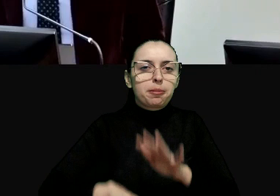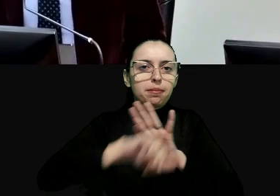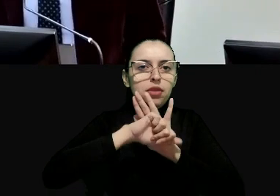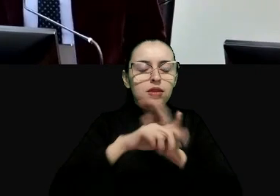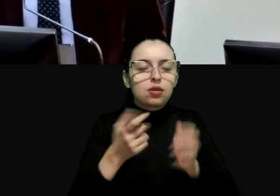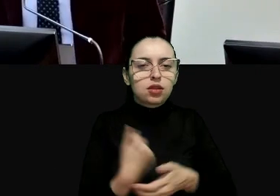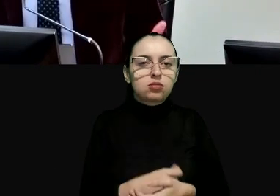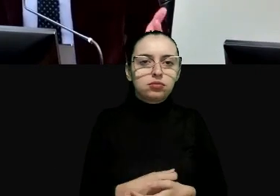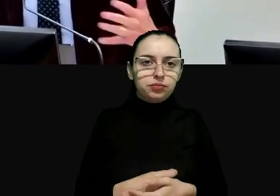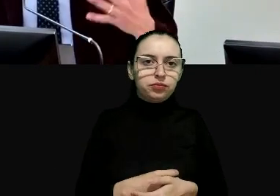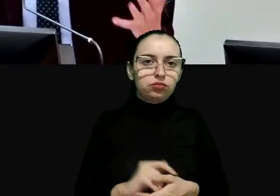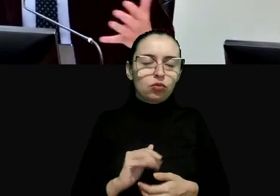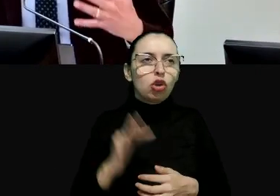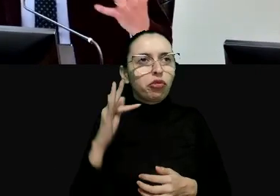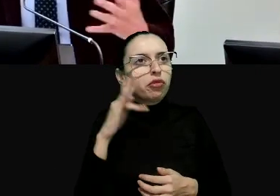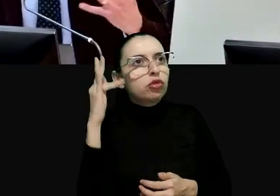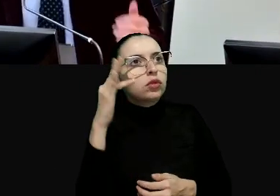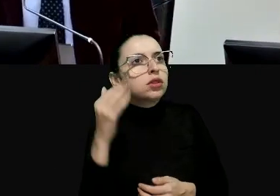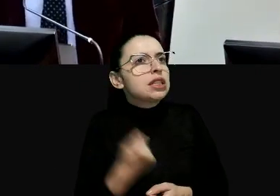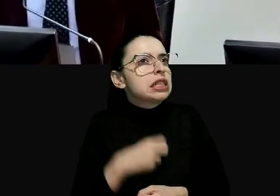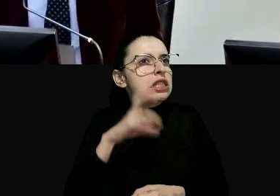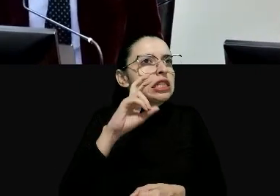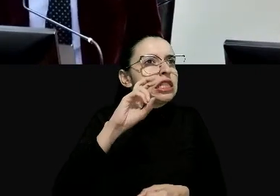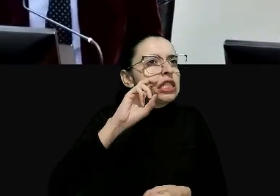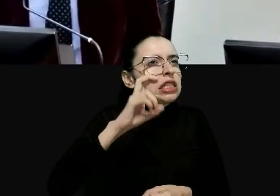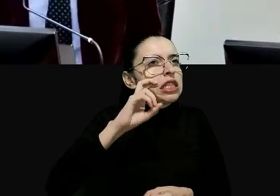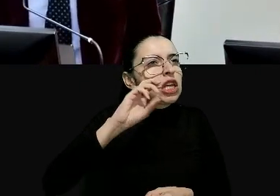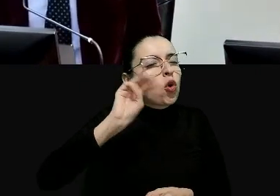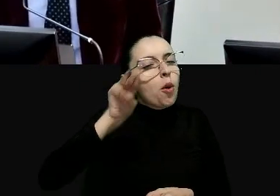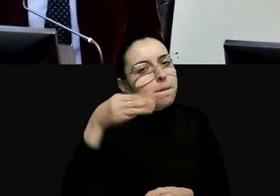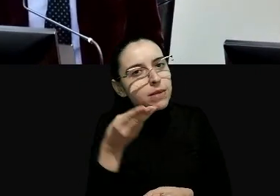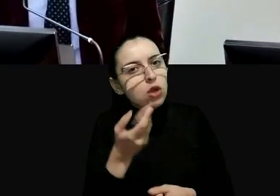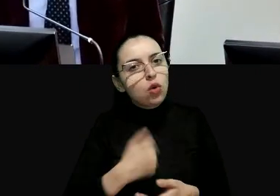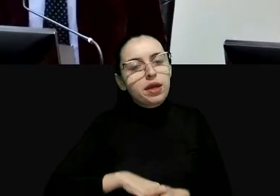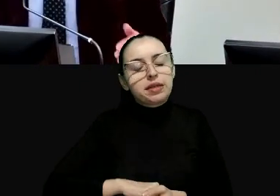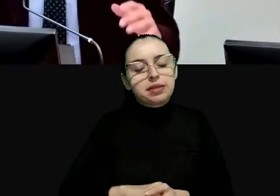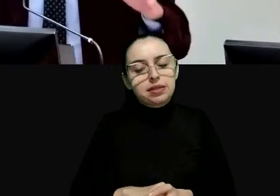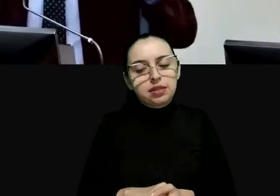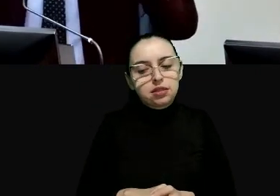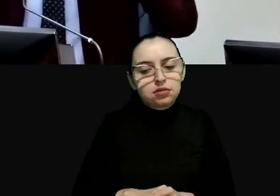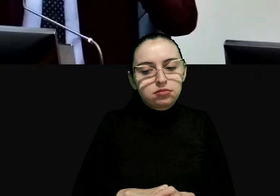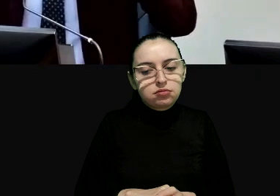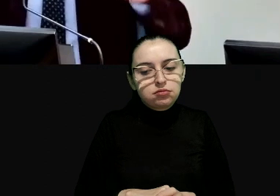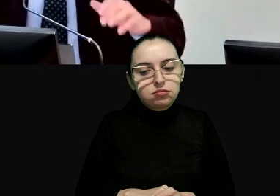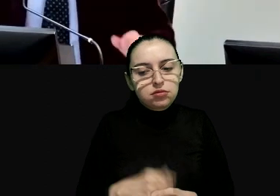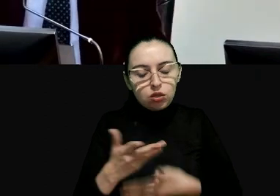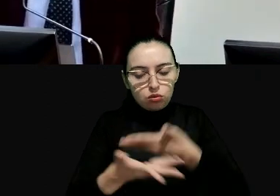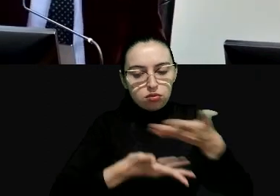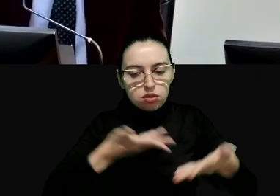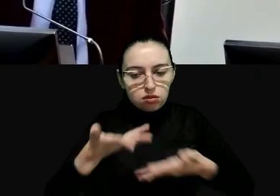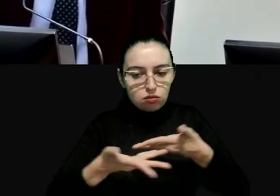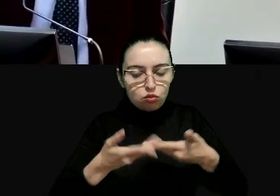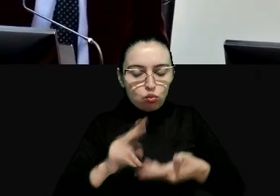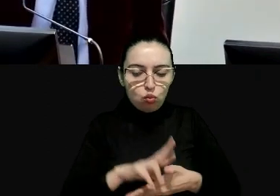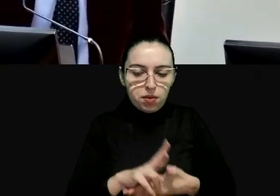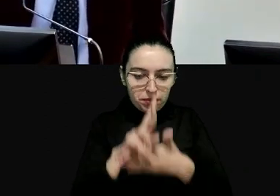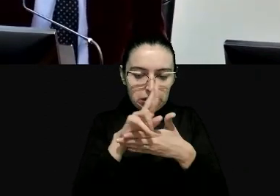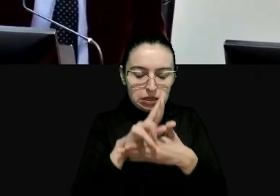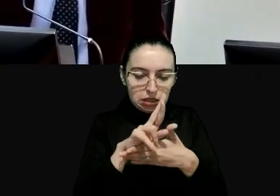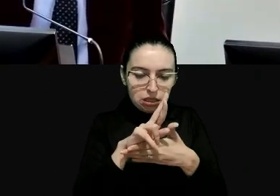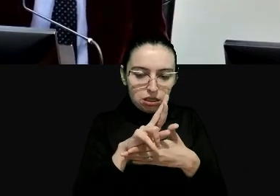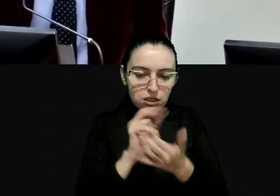e um ainda tinham uns 5 mil homens sob armas, é a dizer, nem sequer o Uribe havia